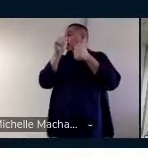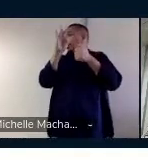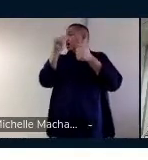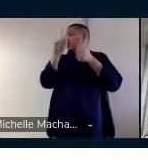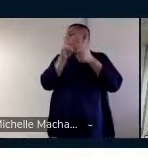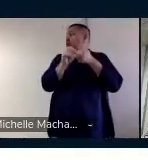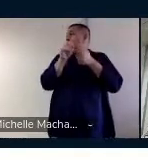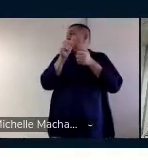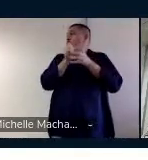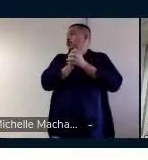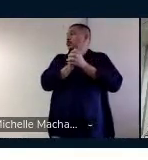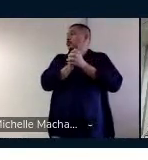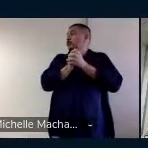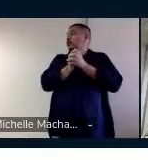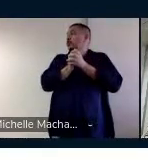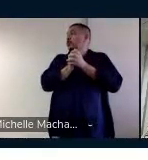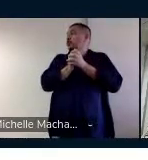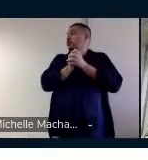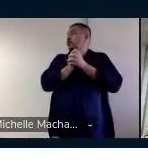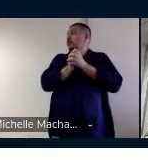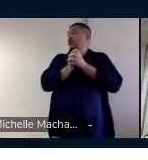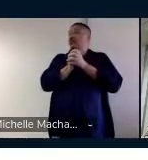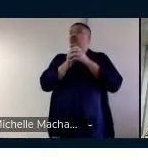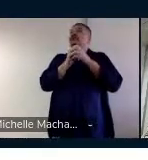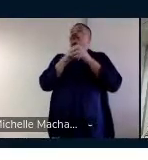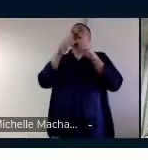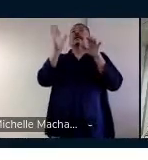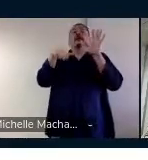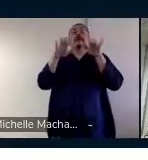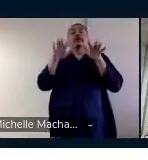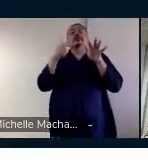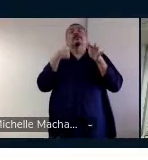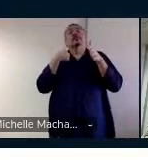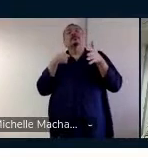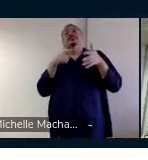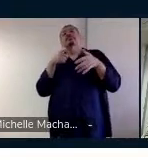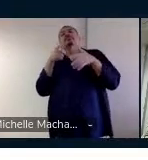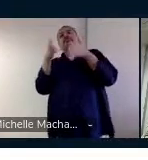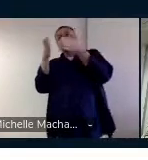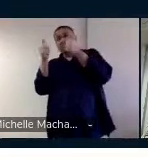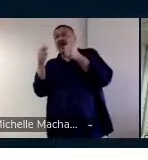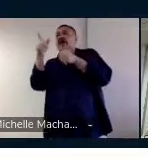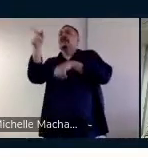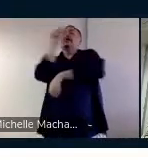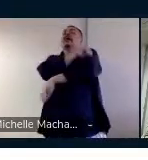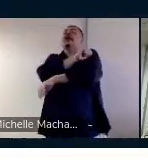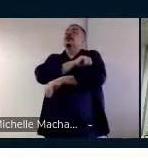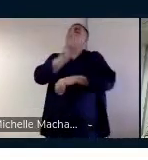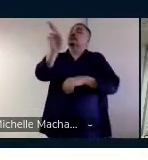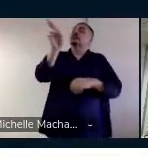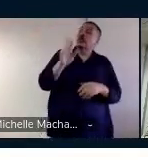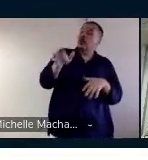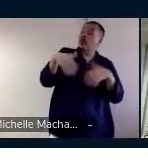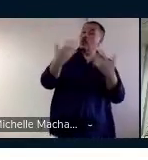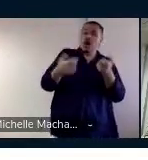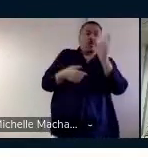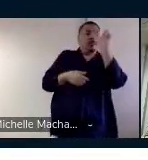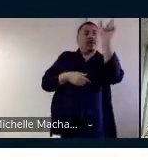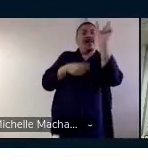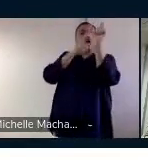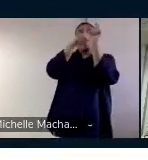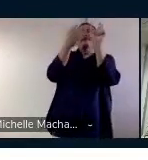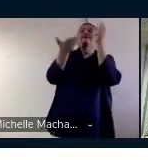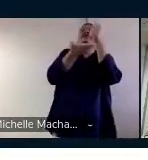em que havia momentos em que a gente pedia também para os alunos falarem para a gente qual é a base dessa